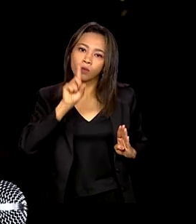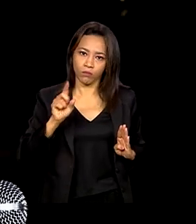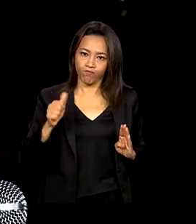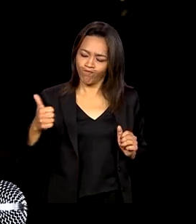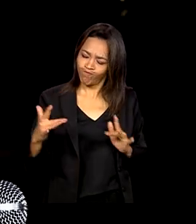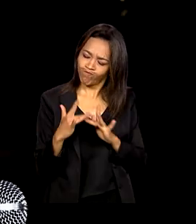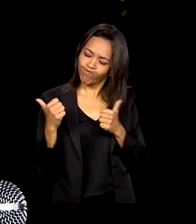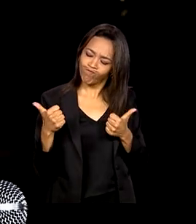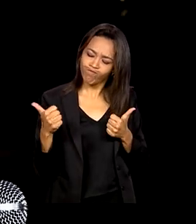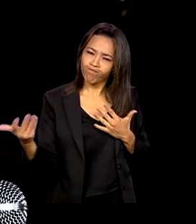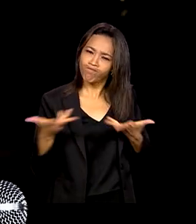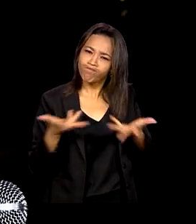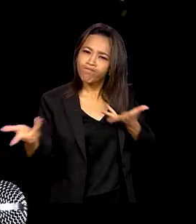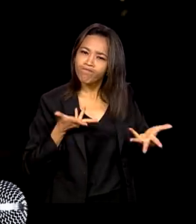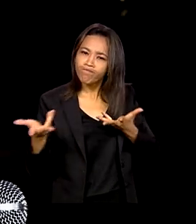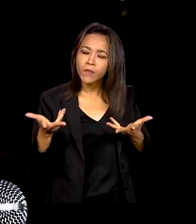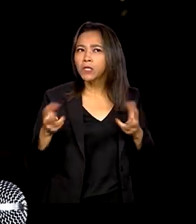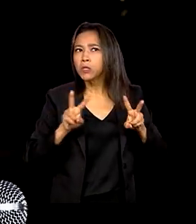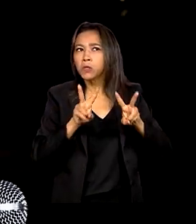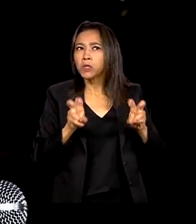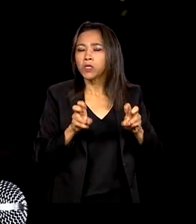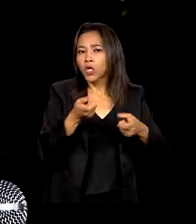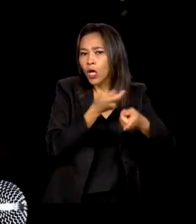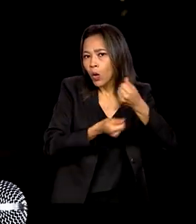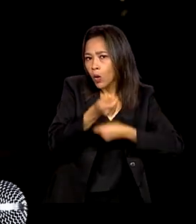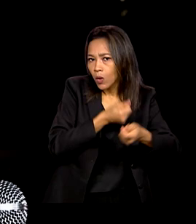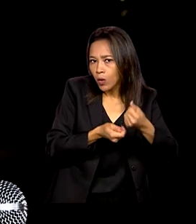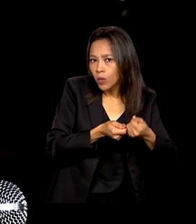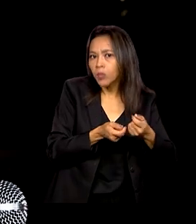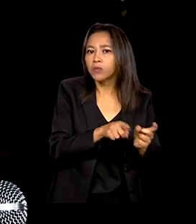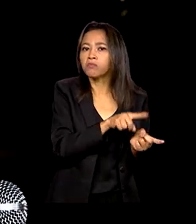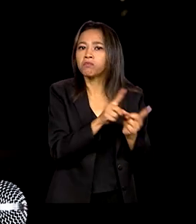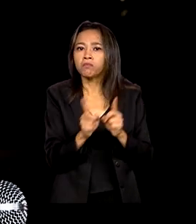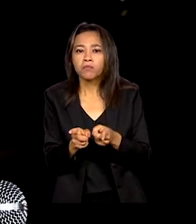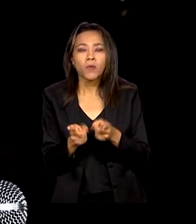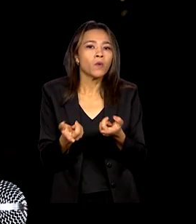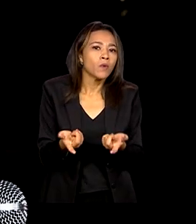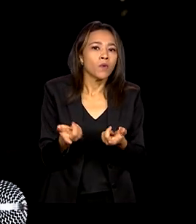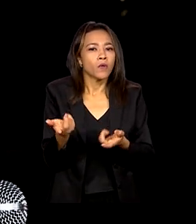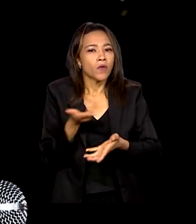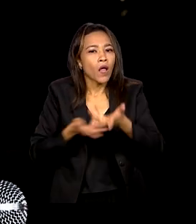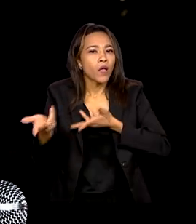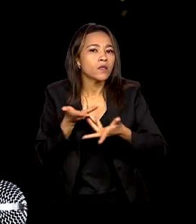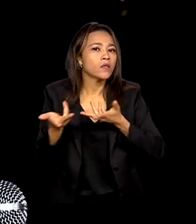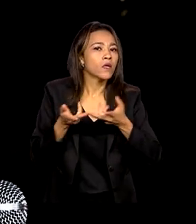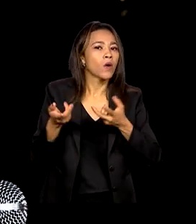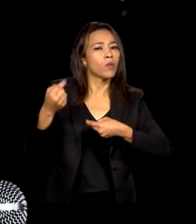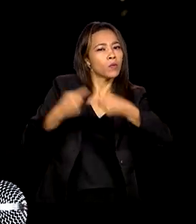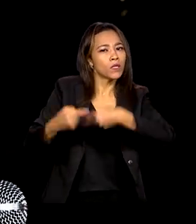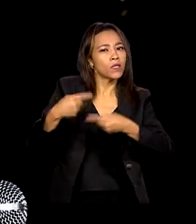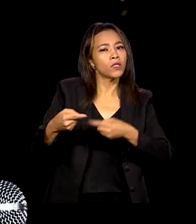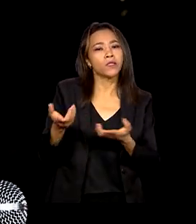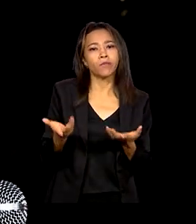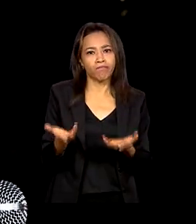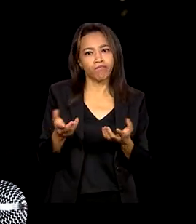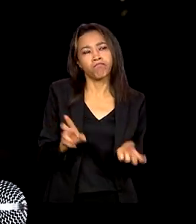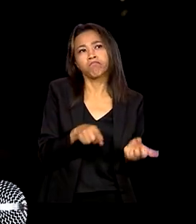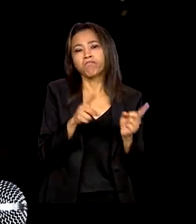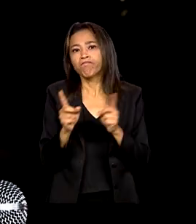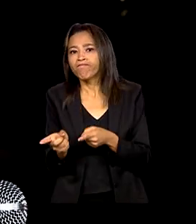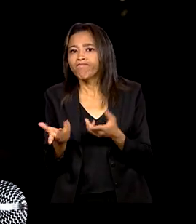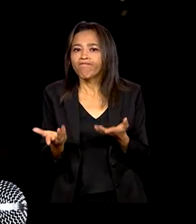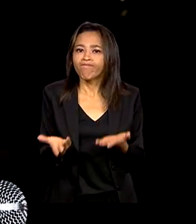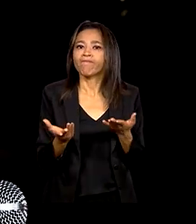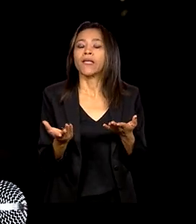seja a relação do ponto de vista econômico-comercial, seja a relação do ponto de vista político, seja a